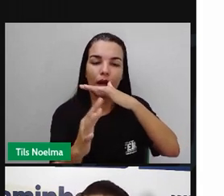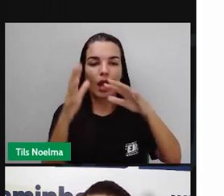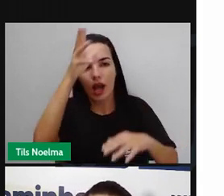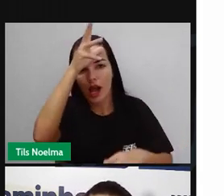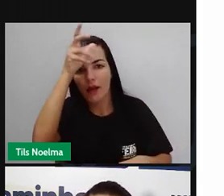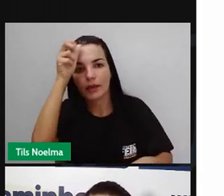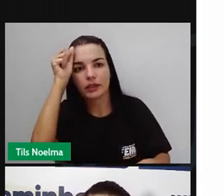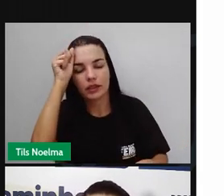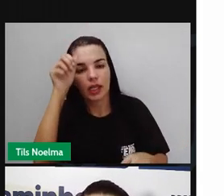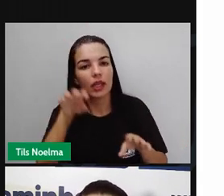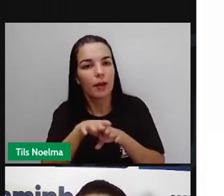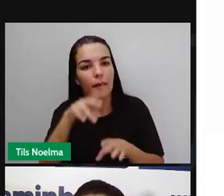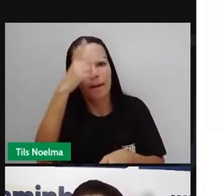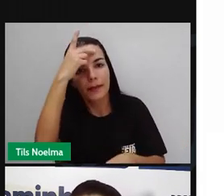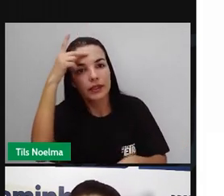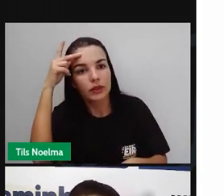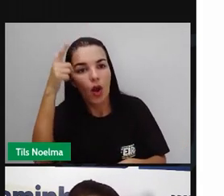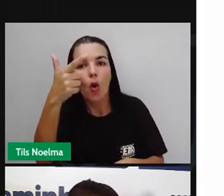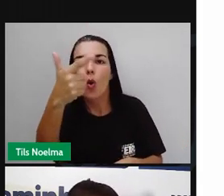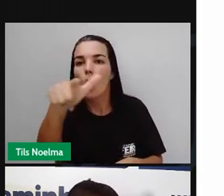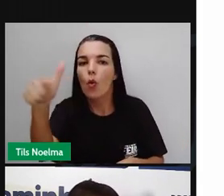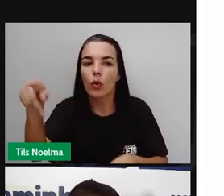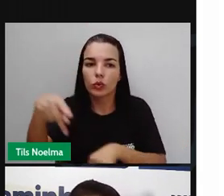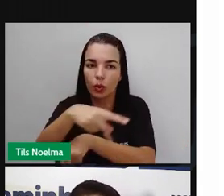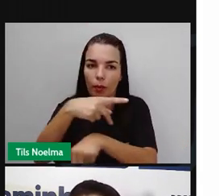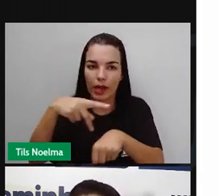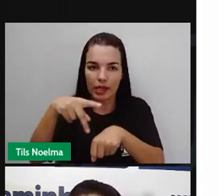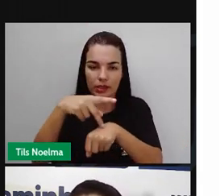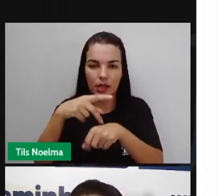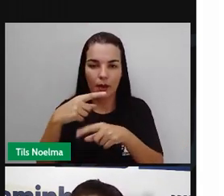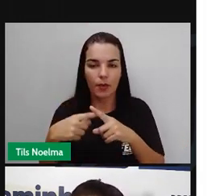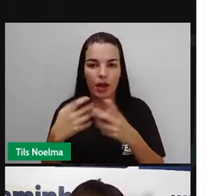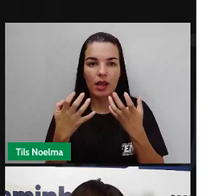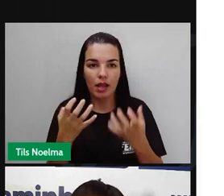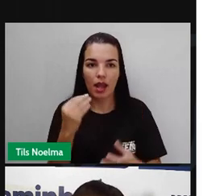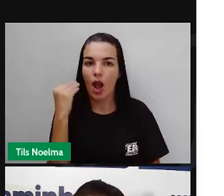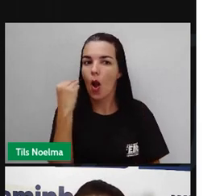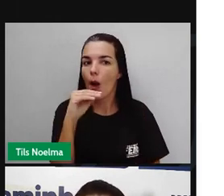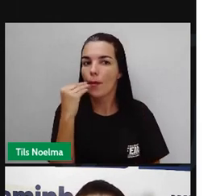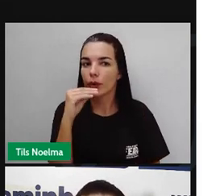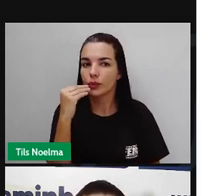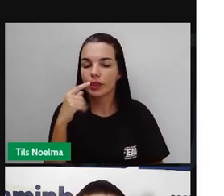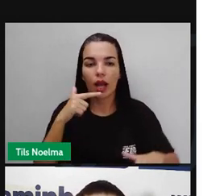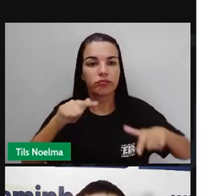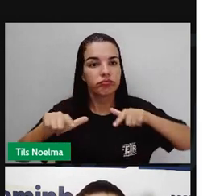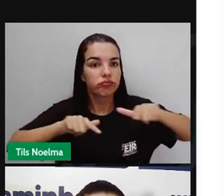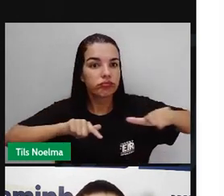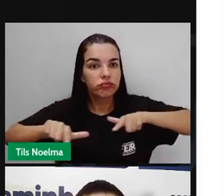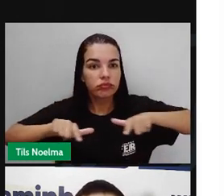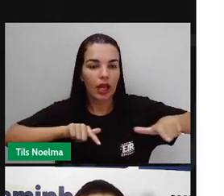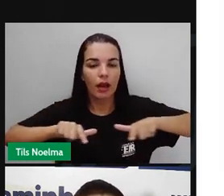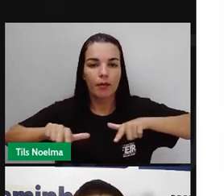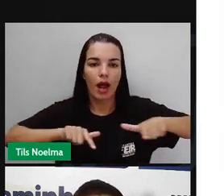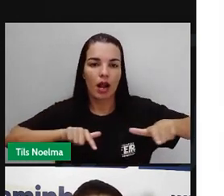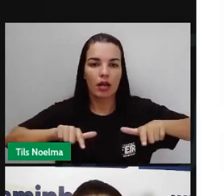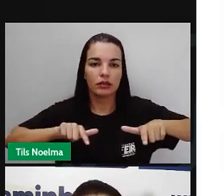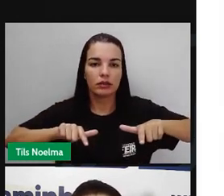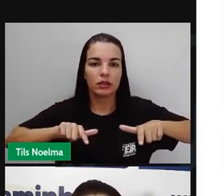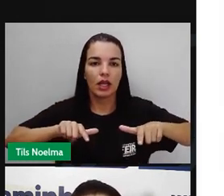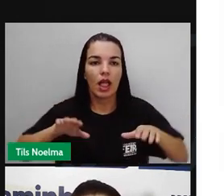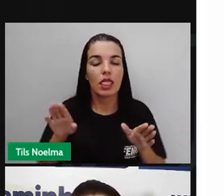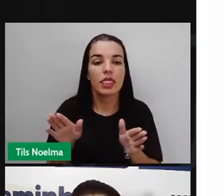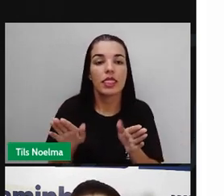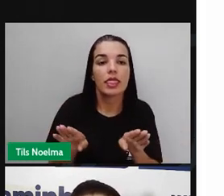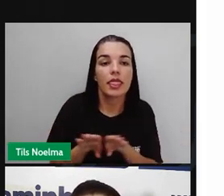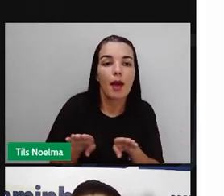Amazônia que buscava melhores condições de vida oportunidades de trabalho início também